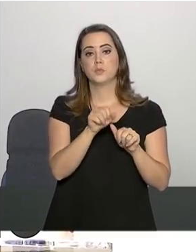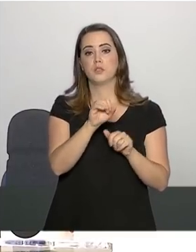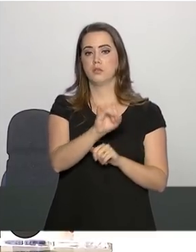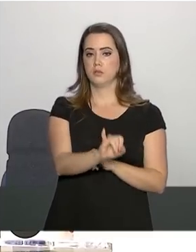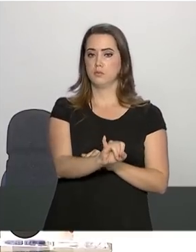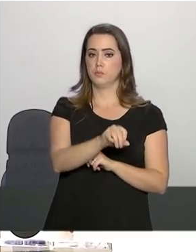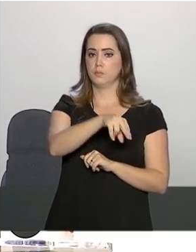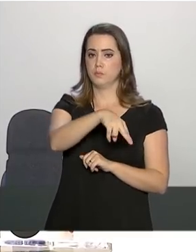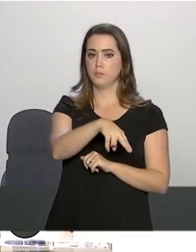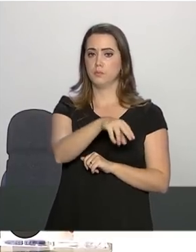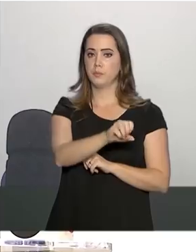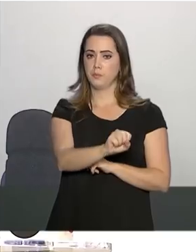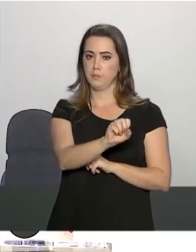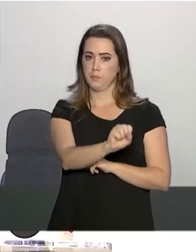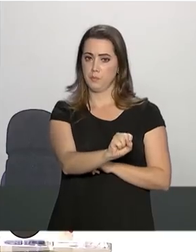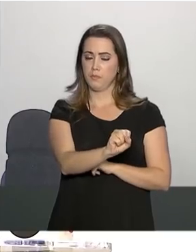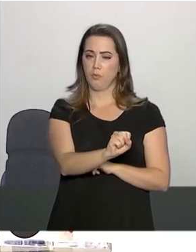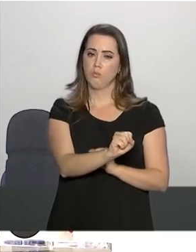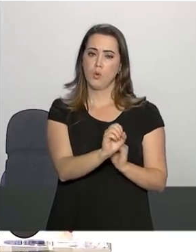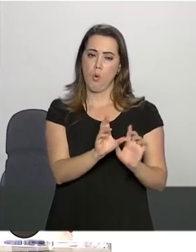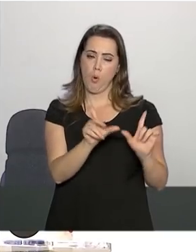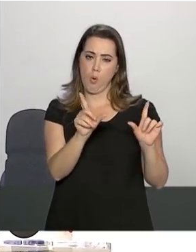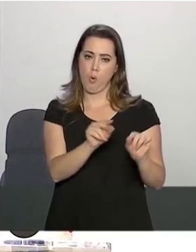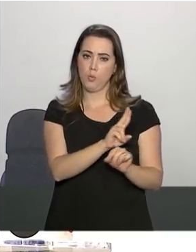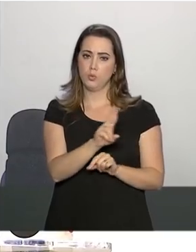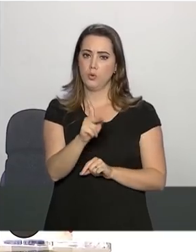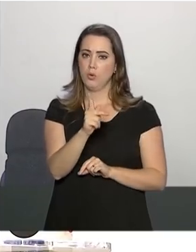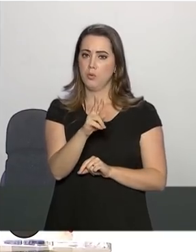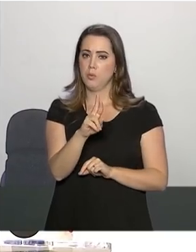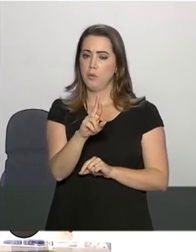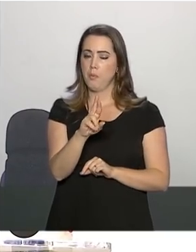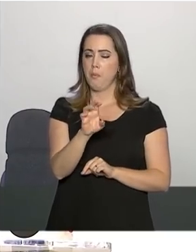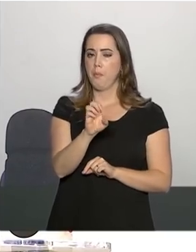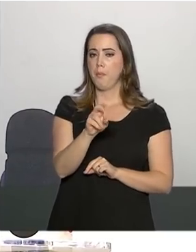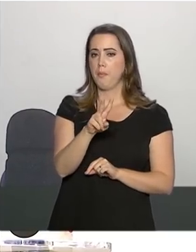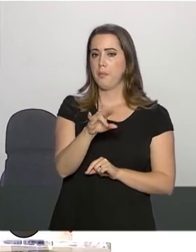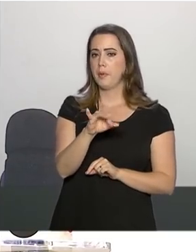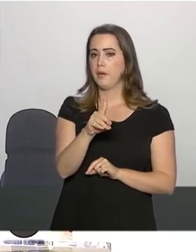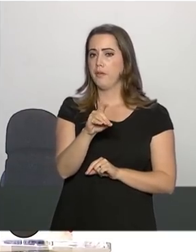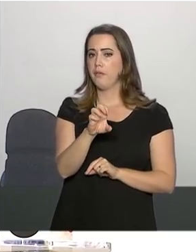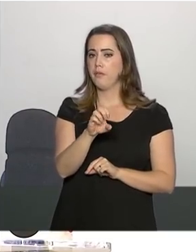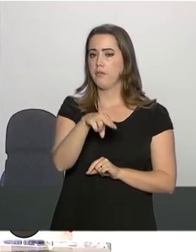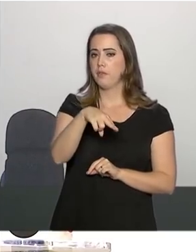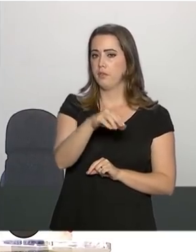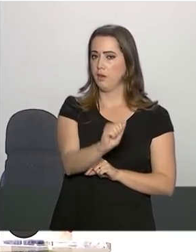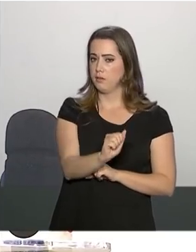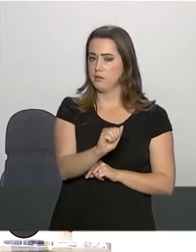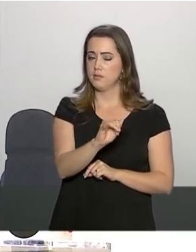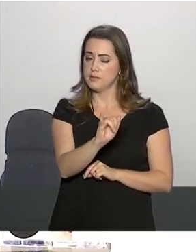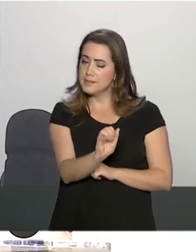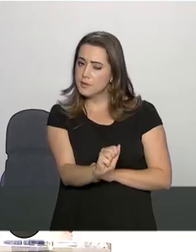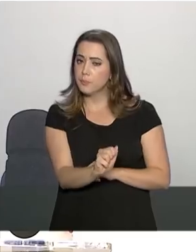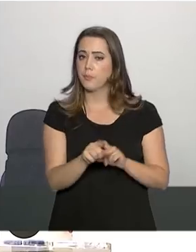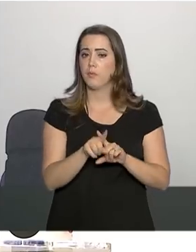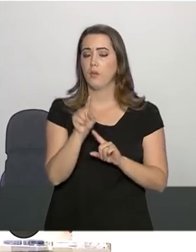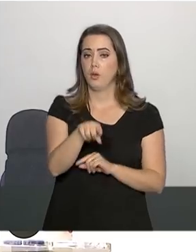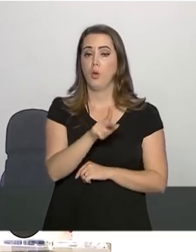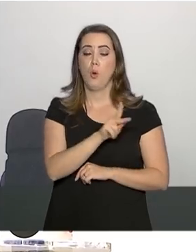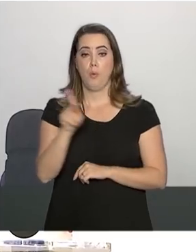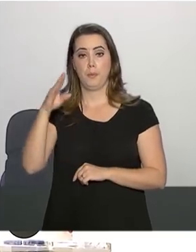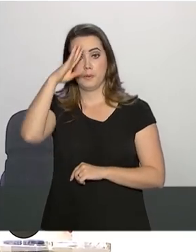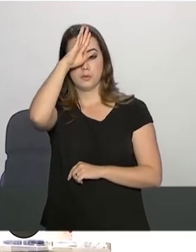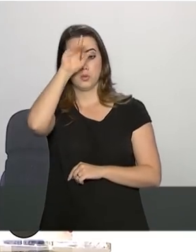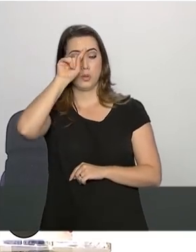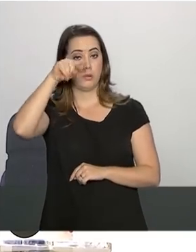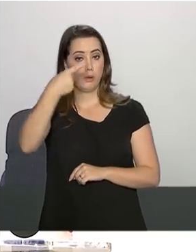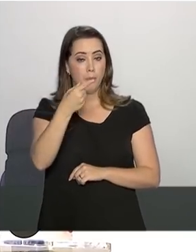O presidente, breve, assim que esteja disponível para tal, decidirá sobre